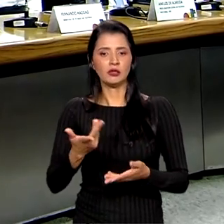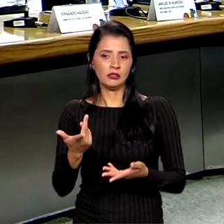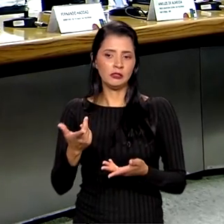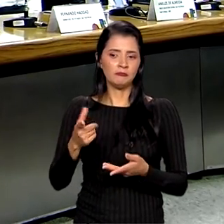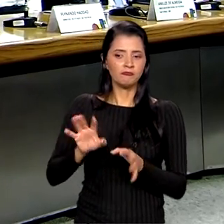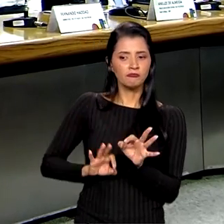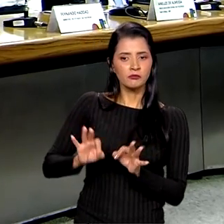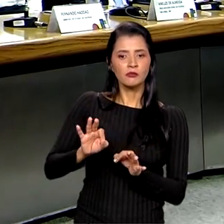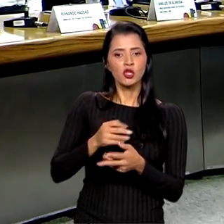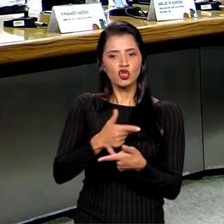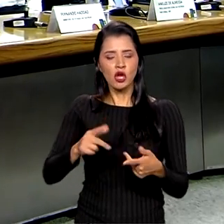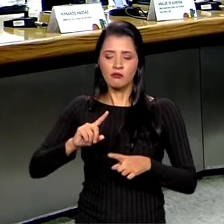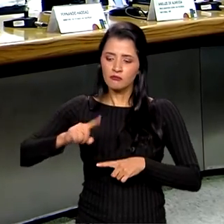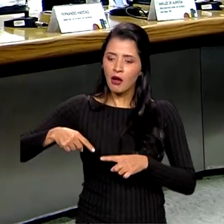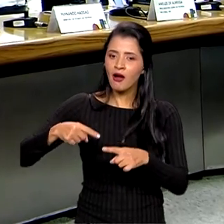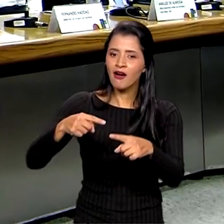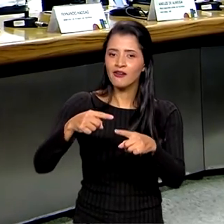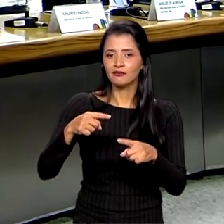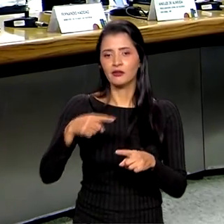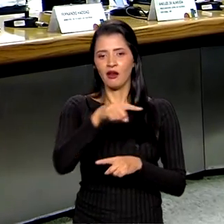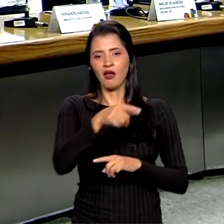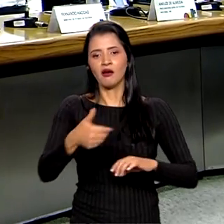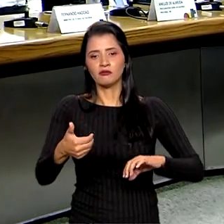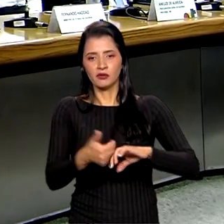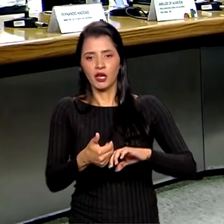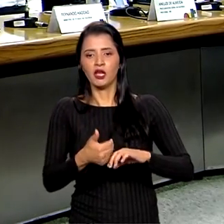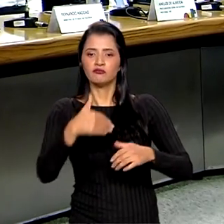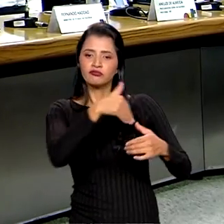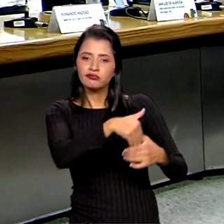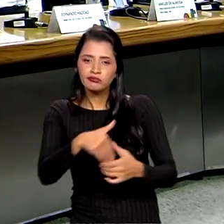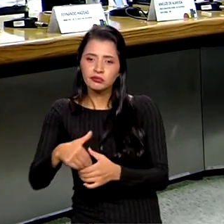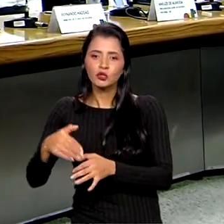avançadas no Congresso, no Judiciário. Obrigado. Obrigado.